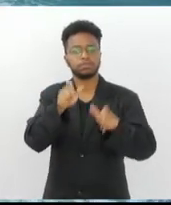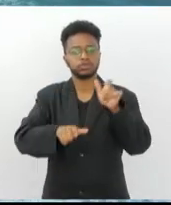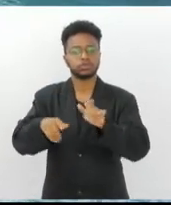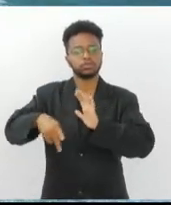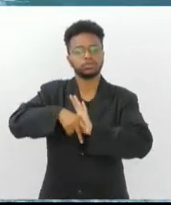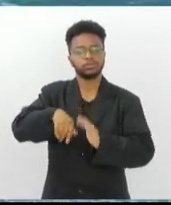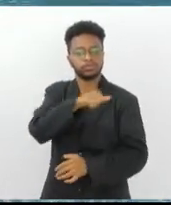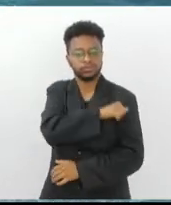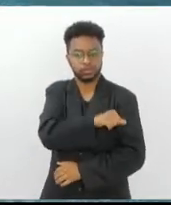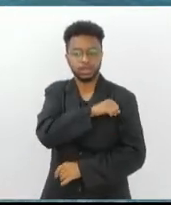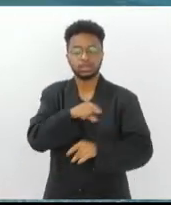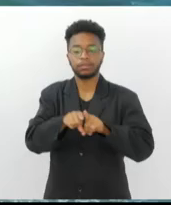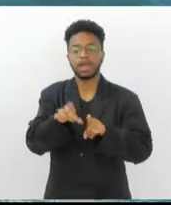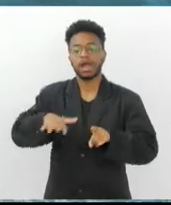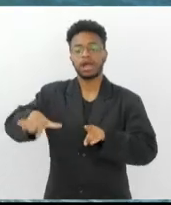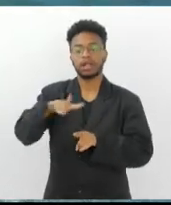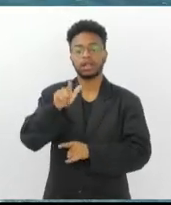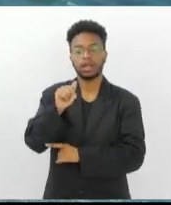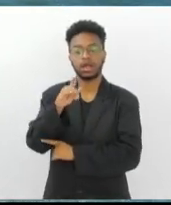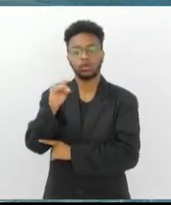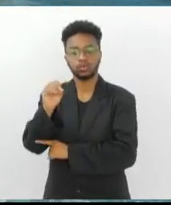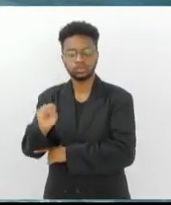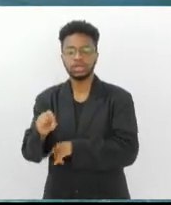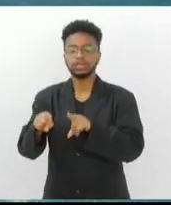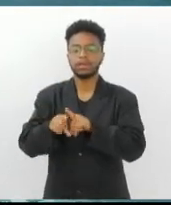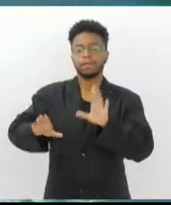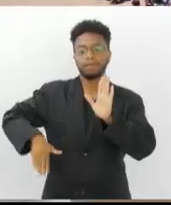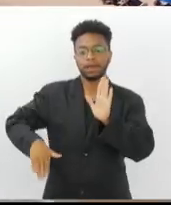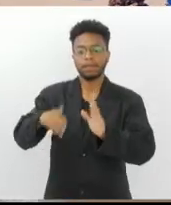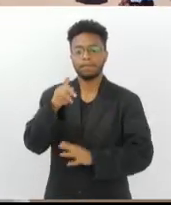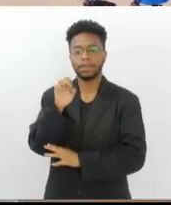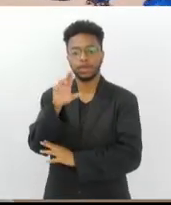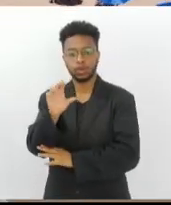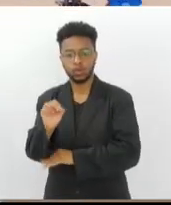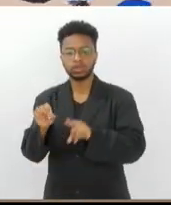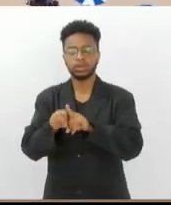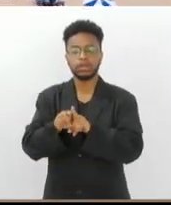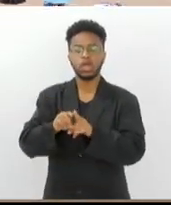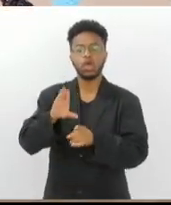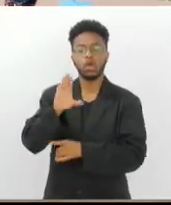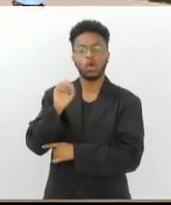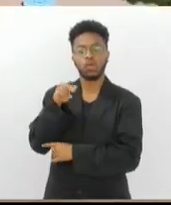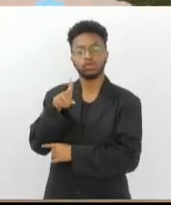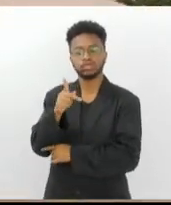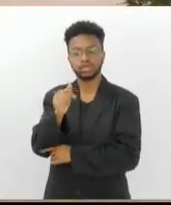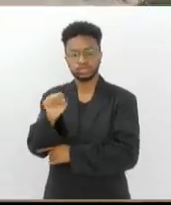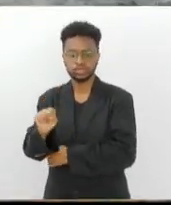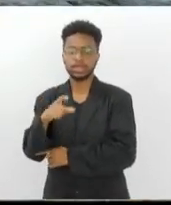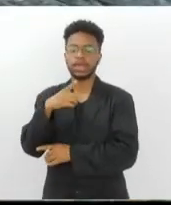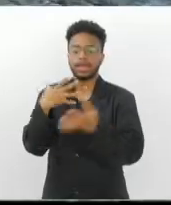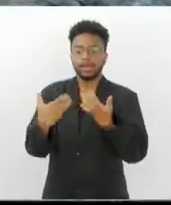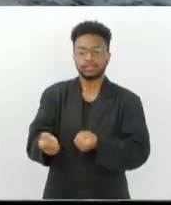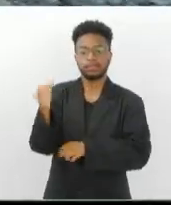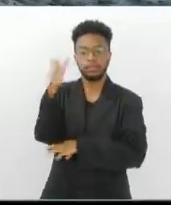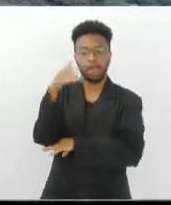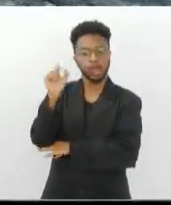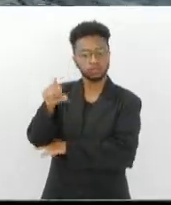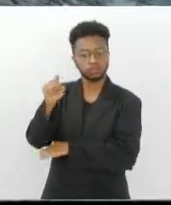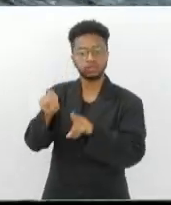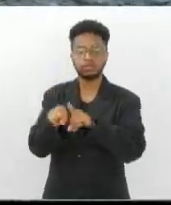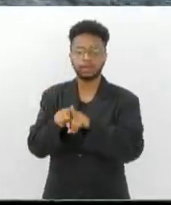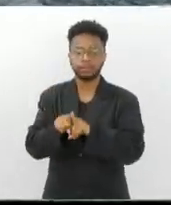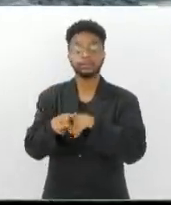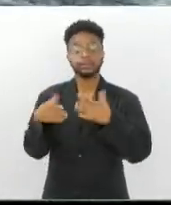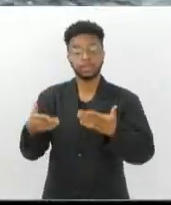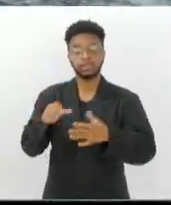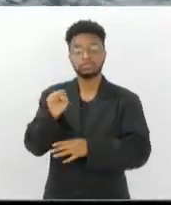Na região dos lagos, as praias do Peró e das Conchas também foram contempladas com a bandeira azul. Em São Pedro da Aldeia,